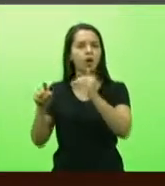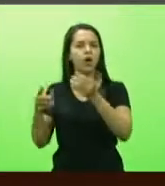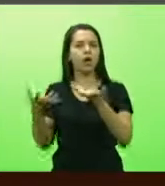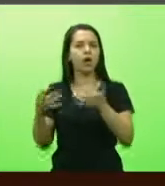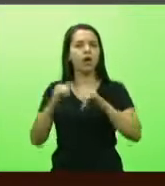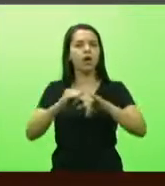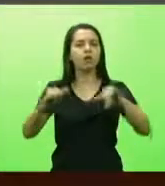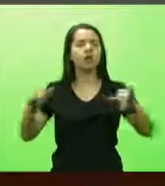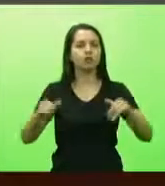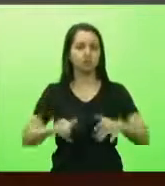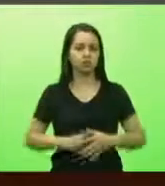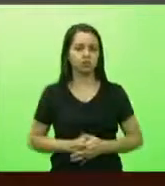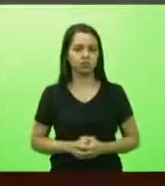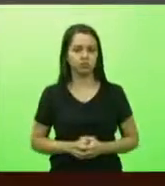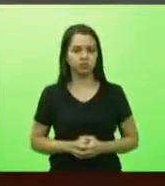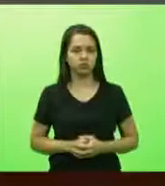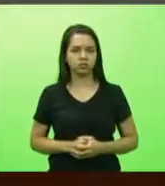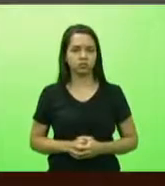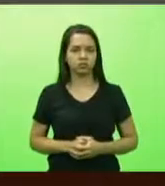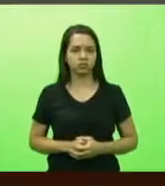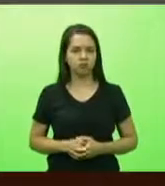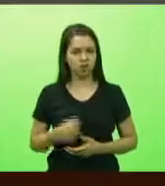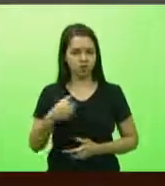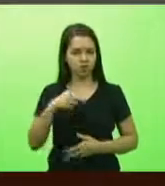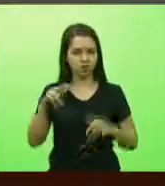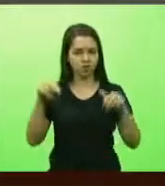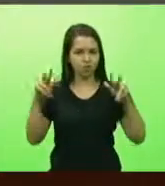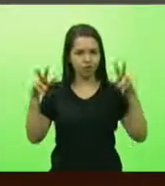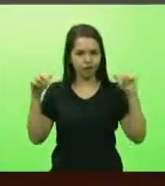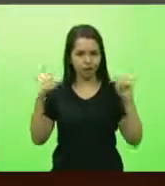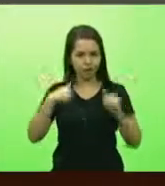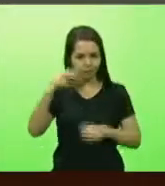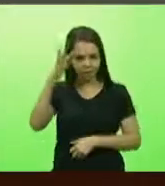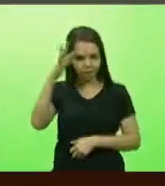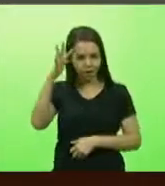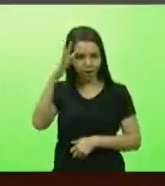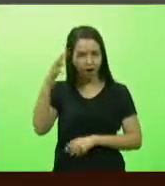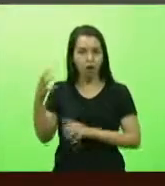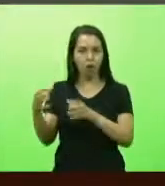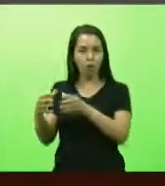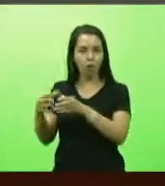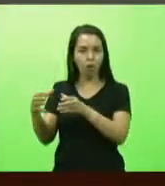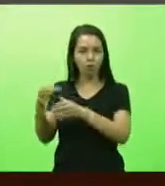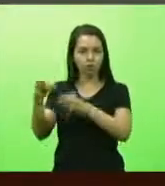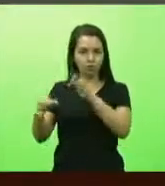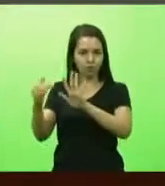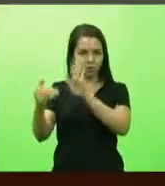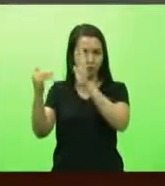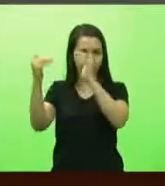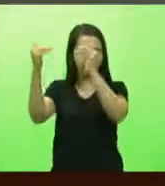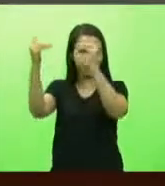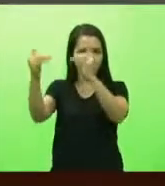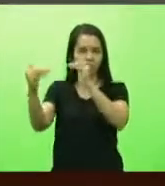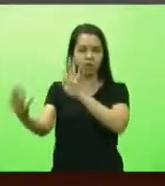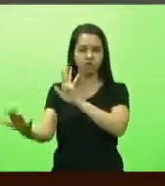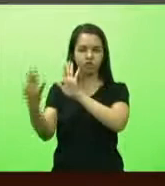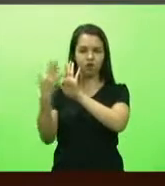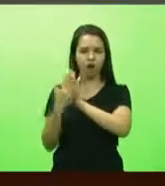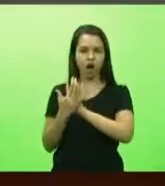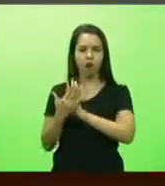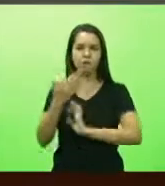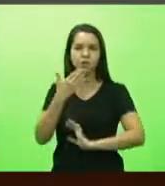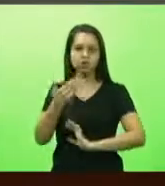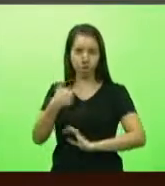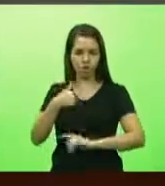Eu nunca ia imaginar que eu seria procurado por um grupo de desembargadores para dizer, vai lá, Kennedy, ajuda nós,